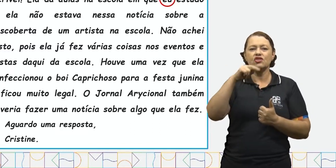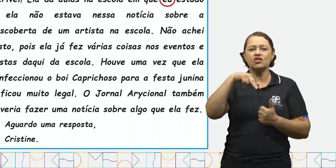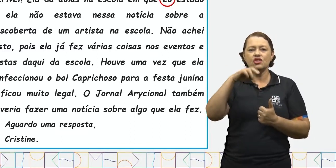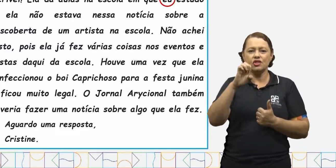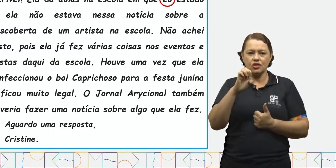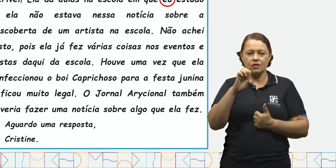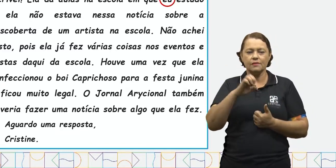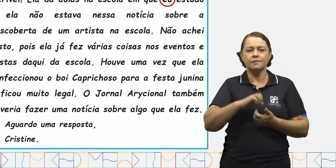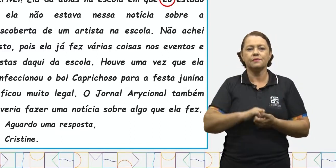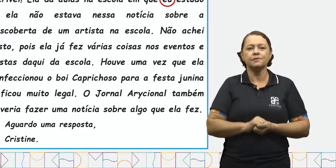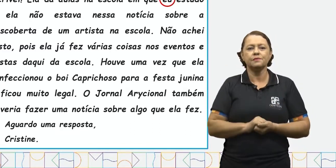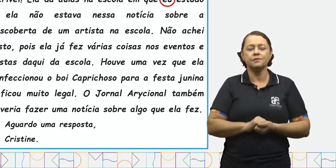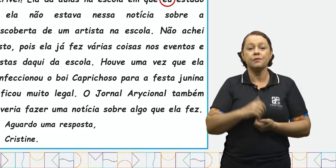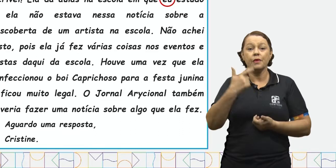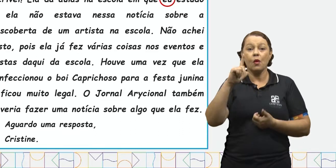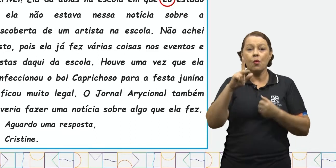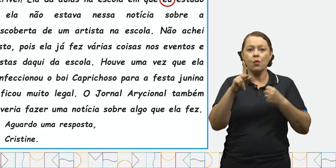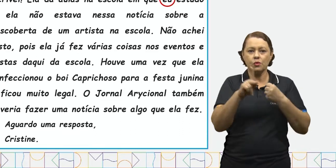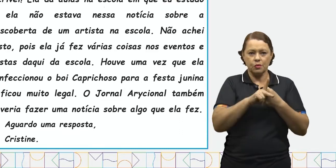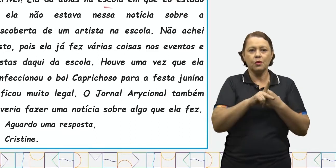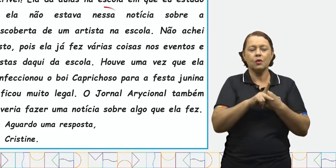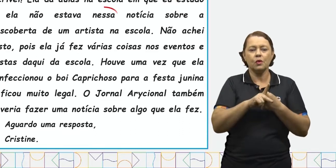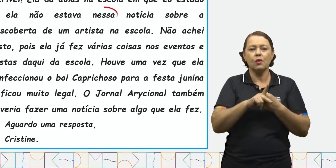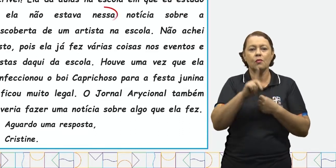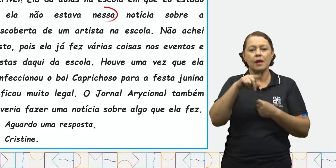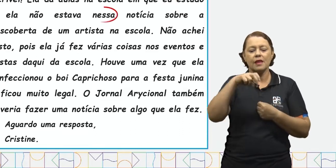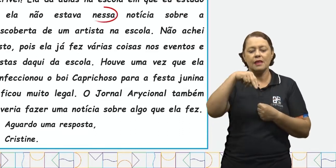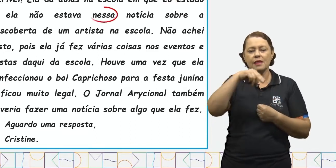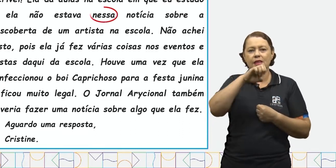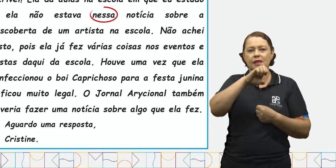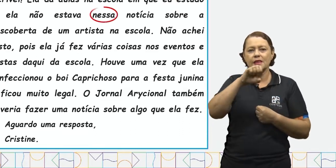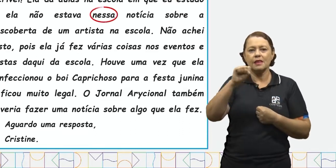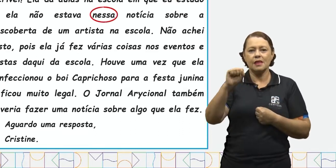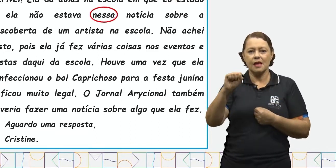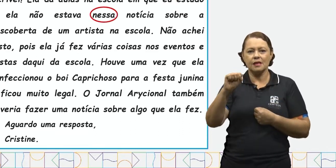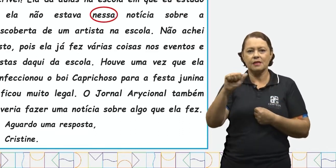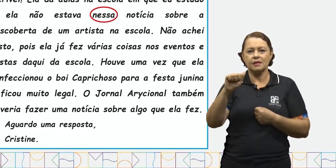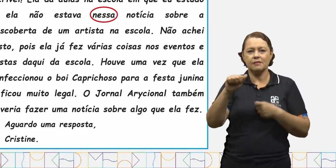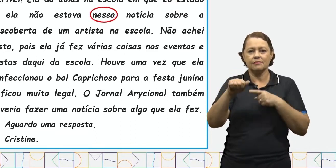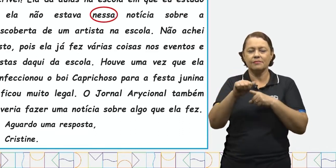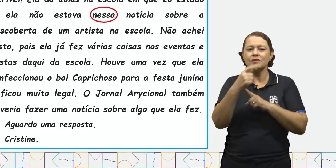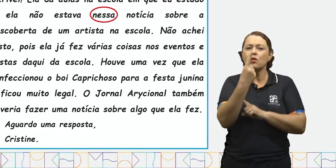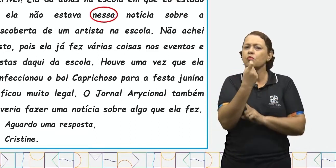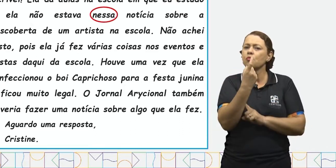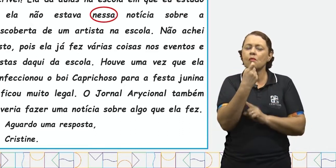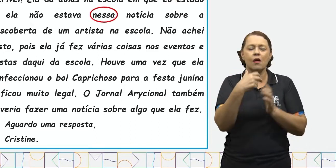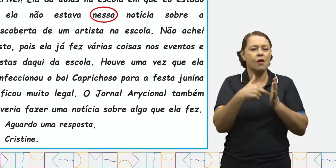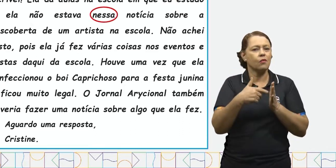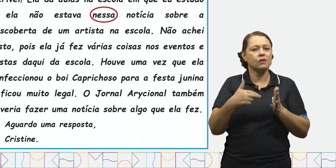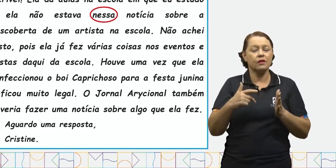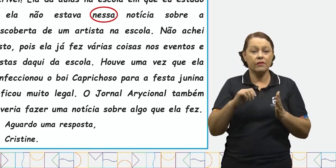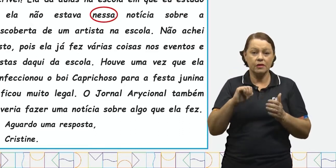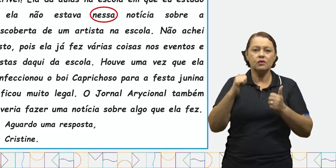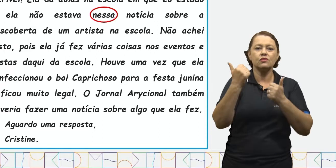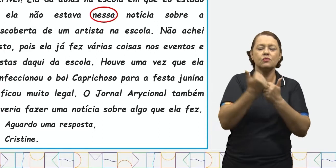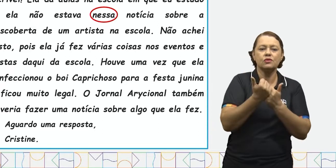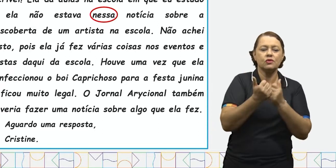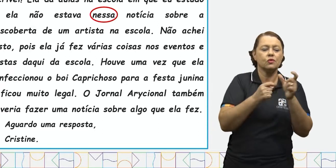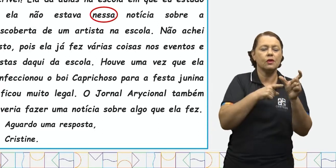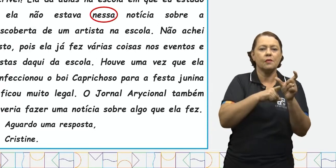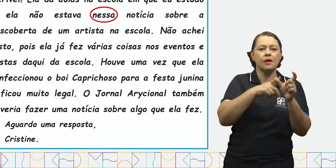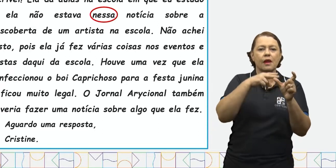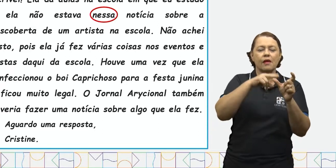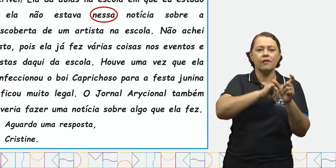pronome que aparece na carta é o pronome nessa. Ele aparece só uma vez na carta e substitui as palavras